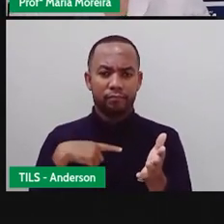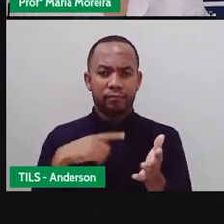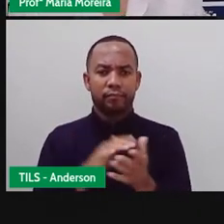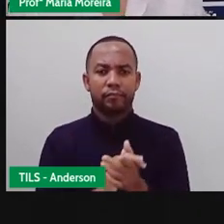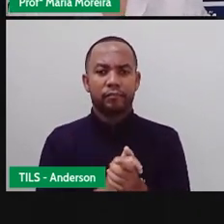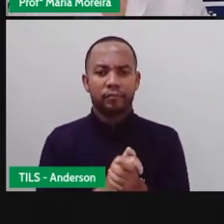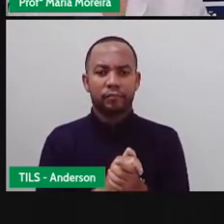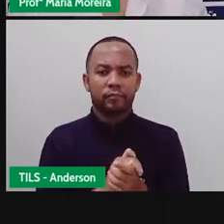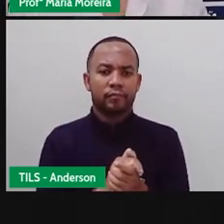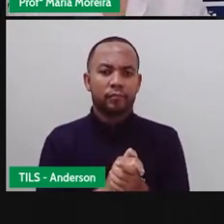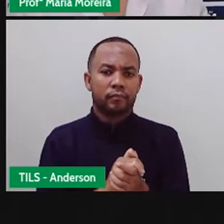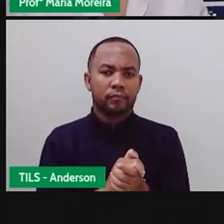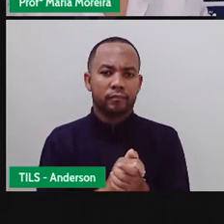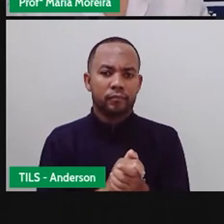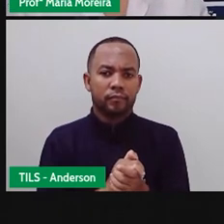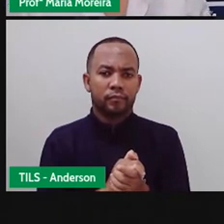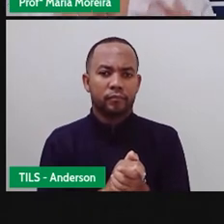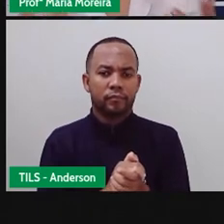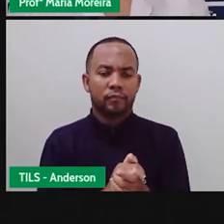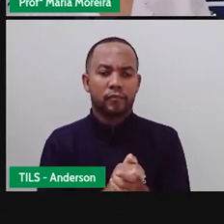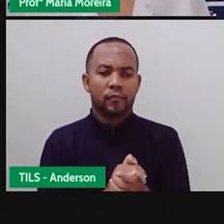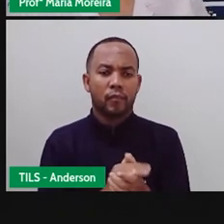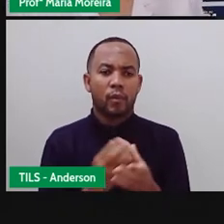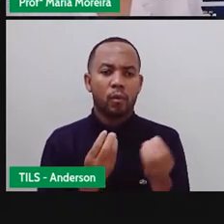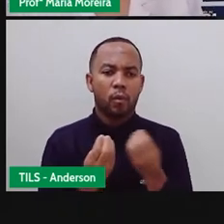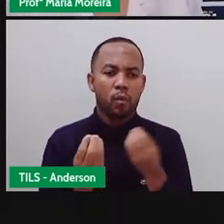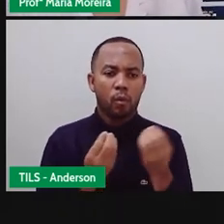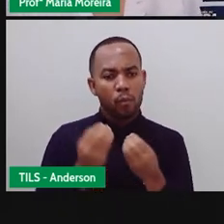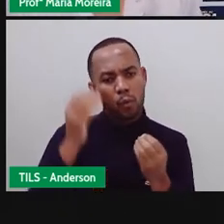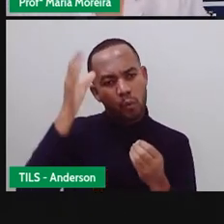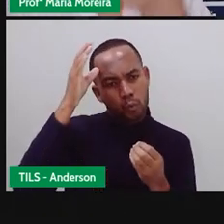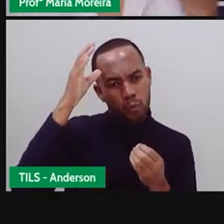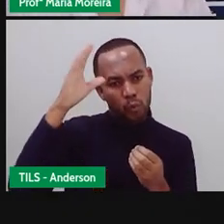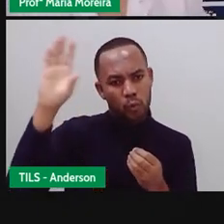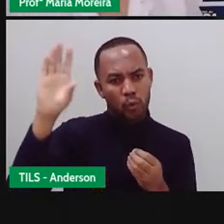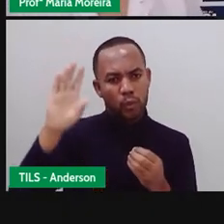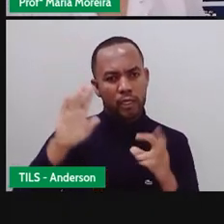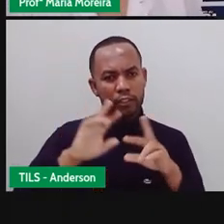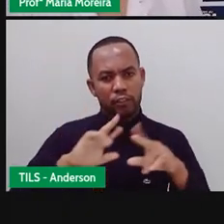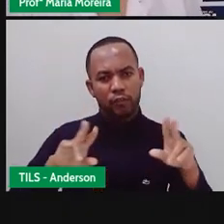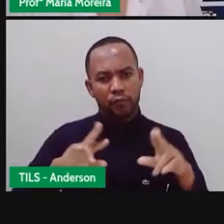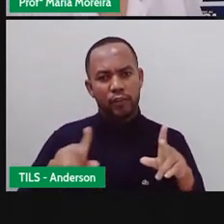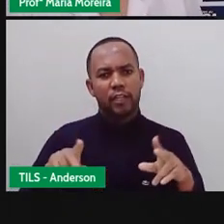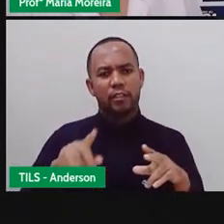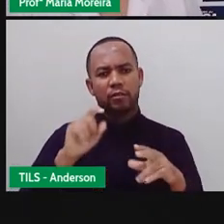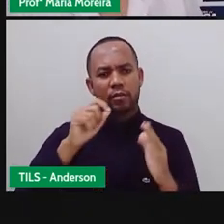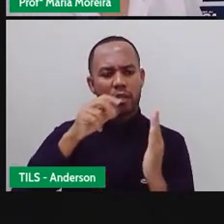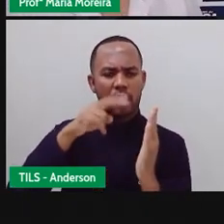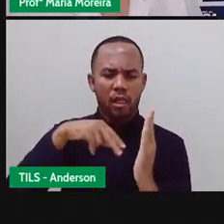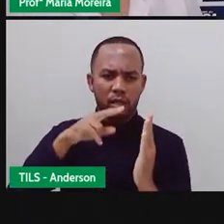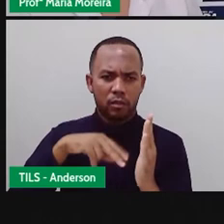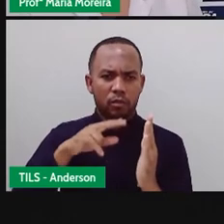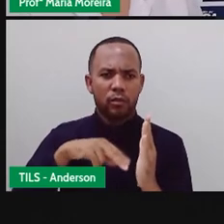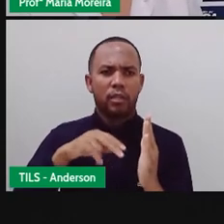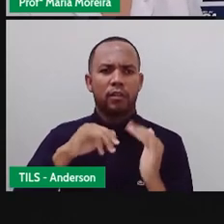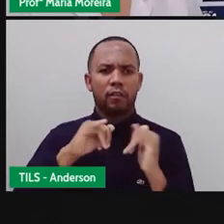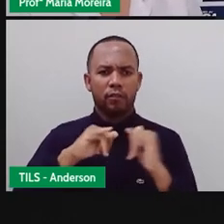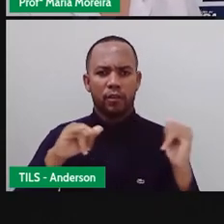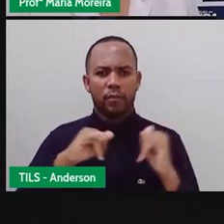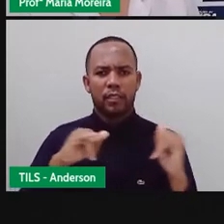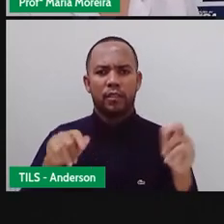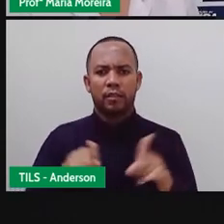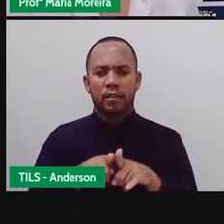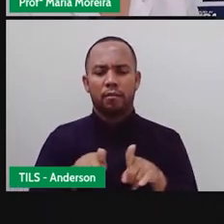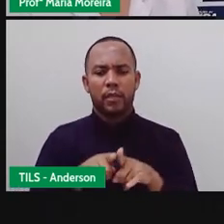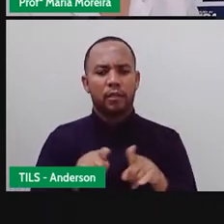essa cultura de vários jornais aí para informar as pessoas. Não isso? E agora